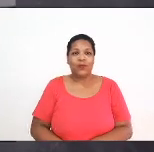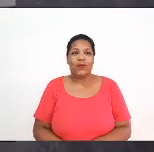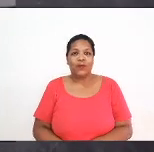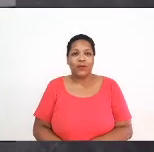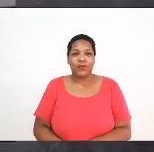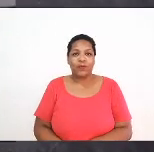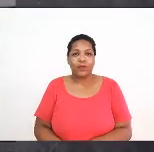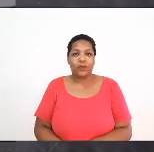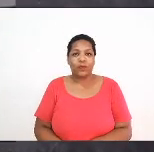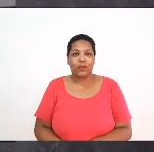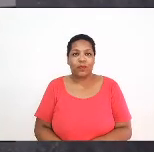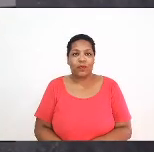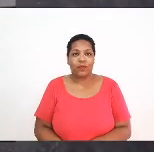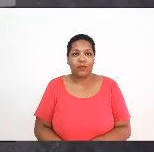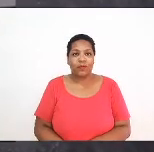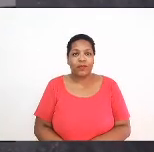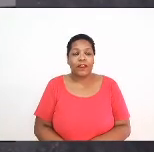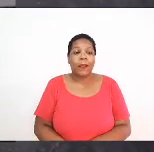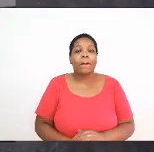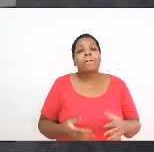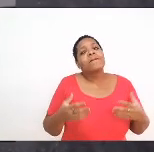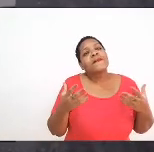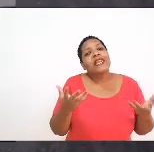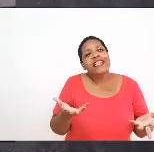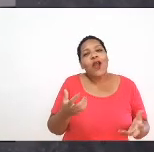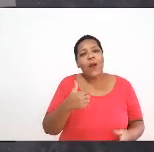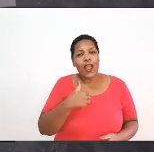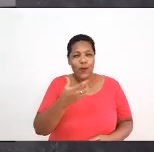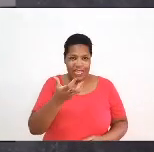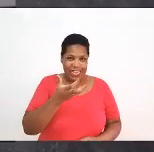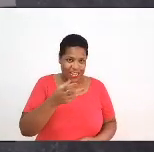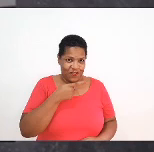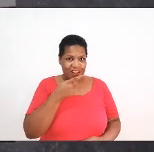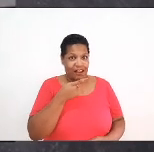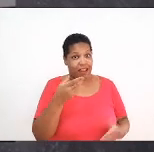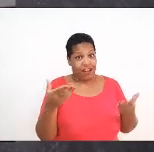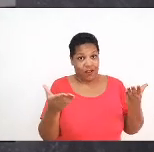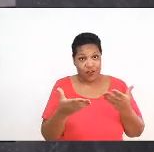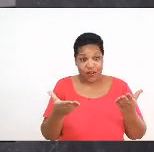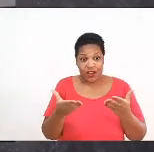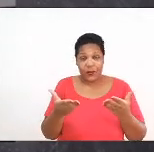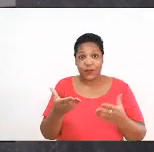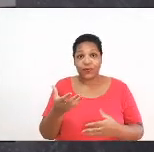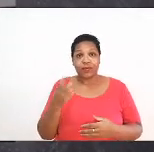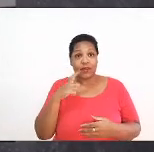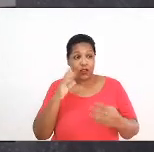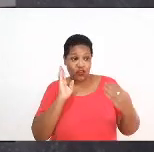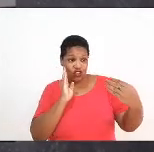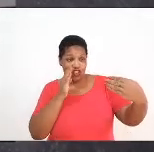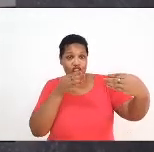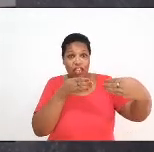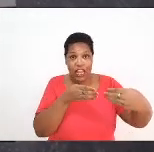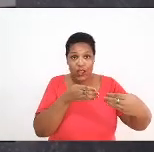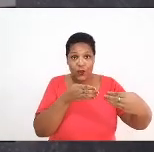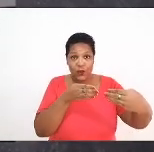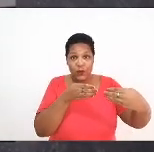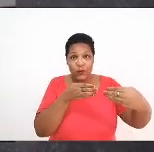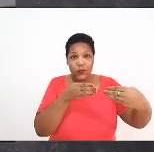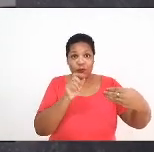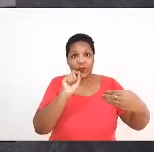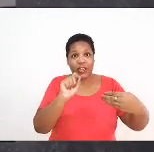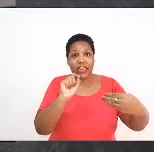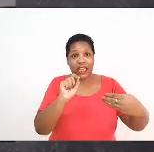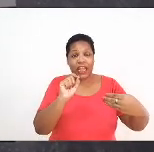O que eu queria dizer agora e eu quero falar diretamente às nossas e aos nossos